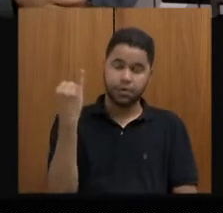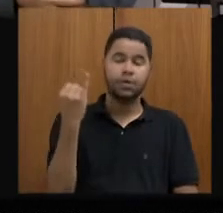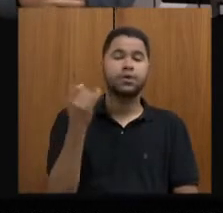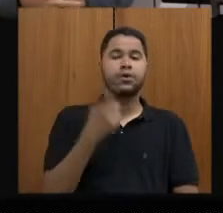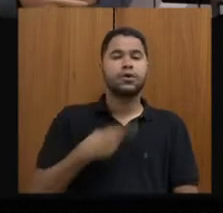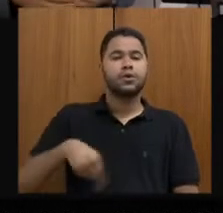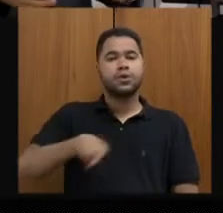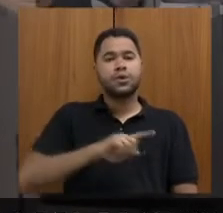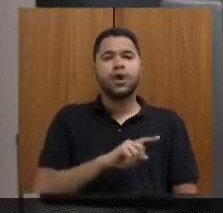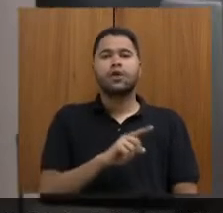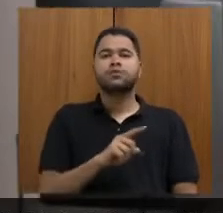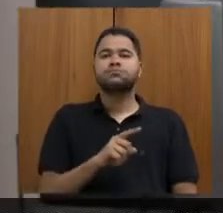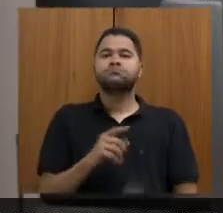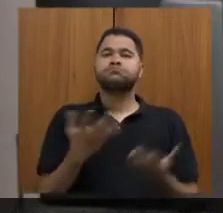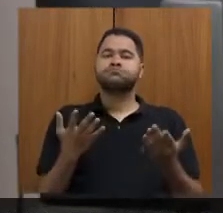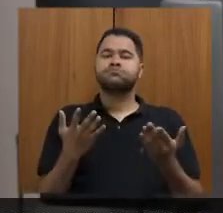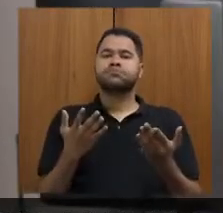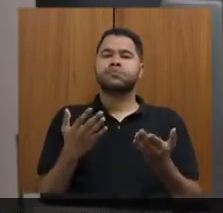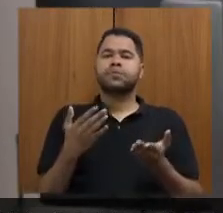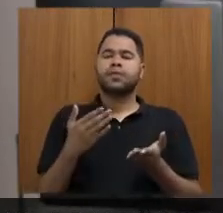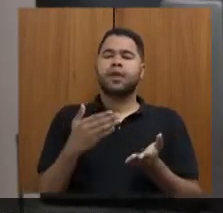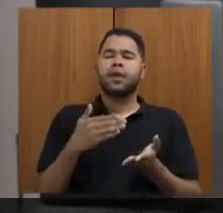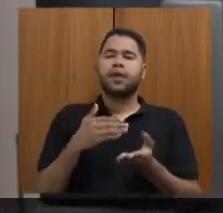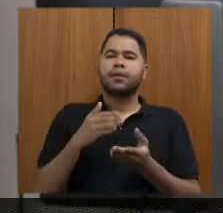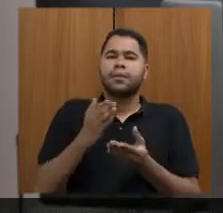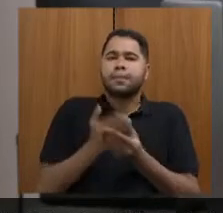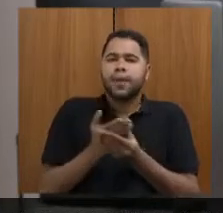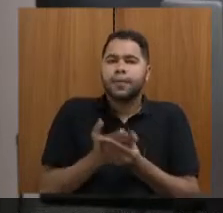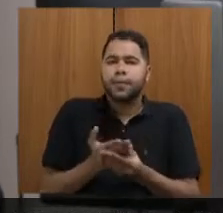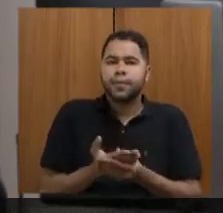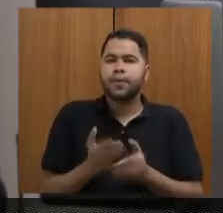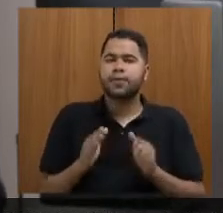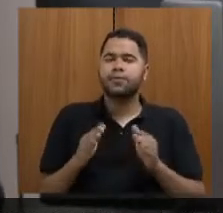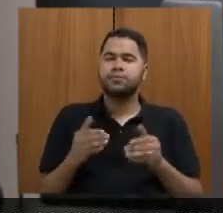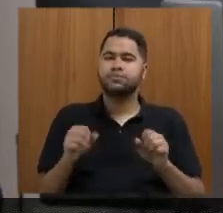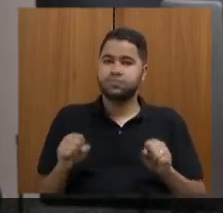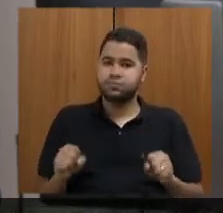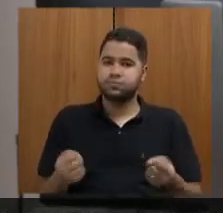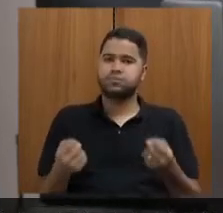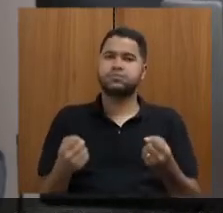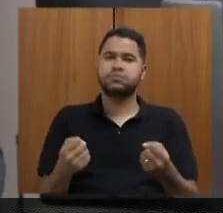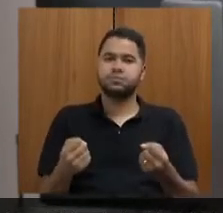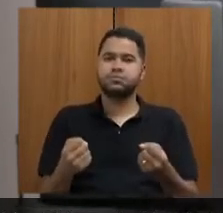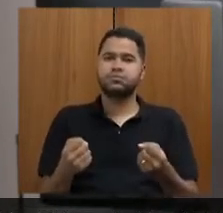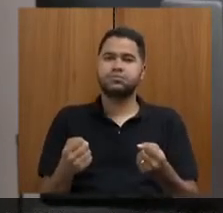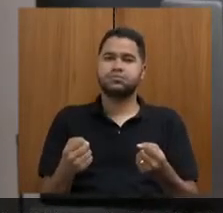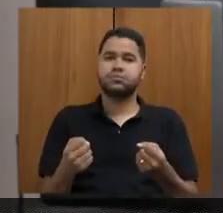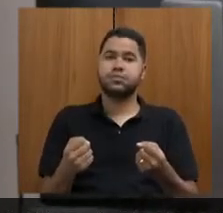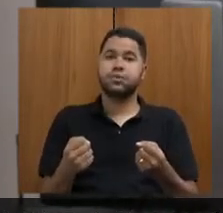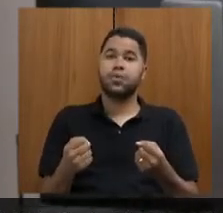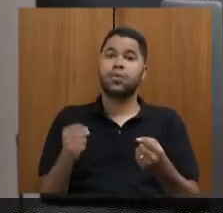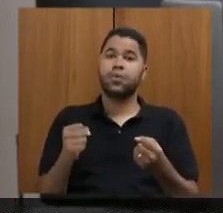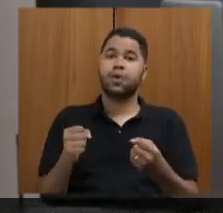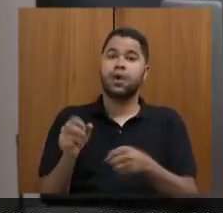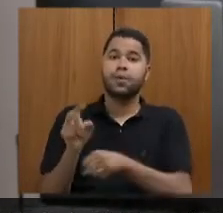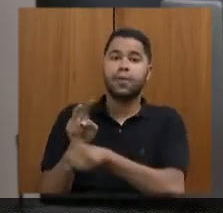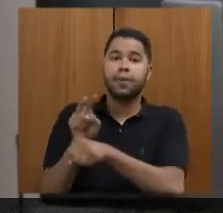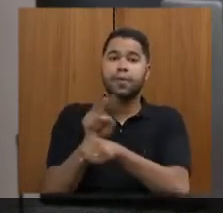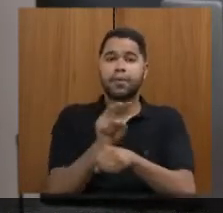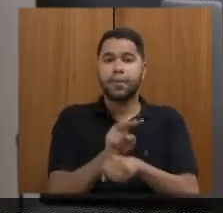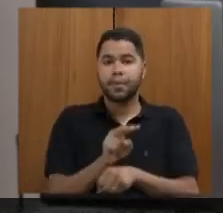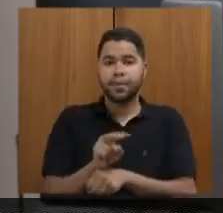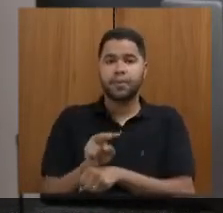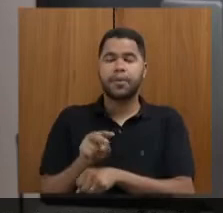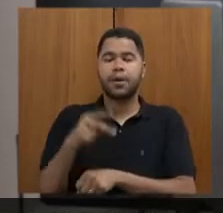Nós abrimos uma frente no Arquivo Público para protegermos e guardarmos a salvaguarda dos